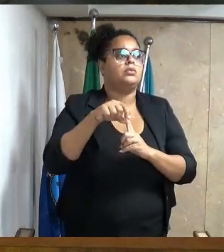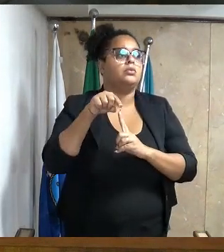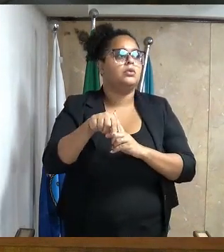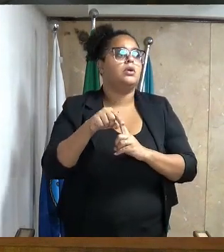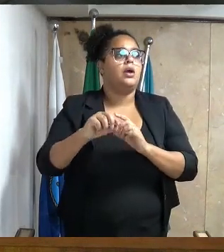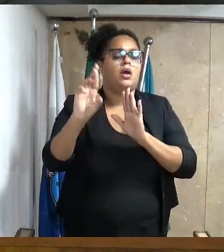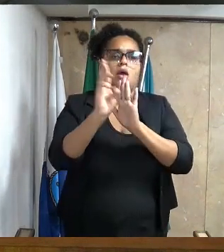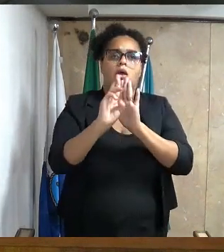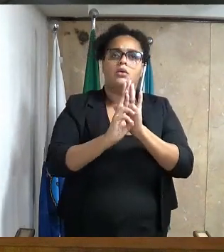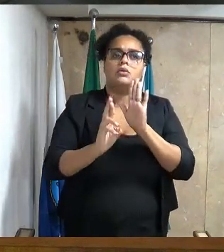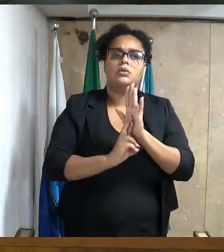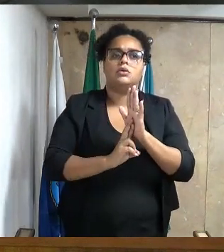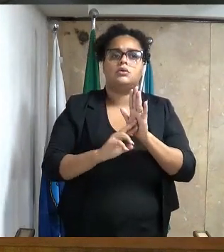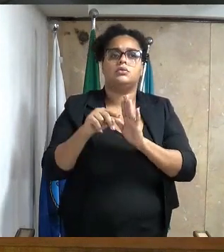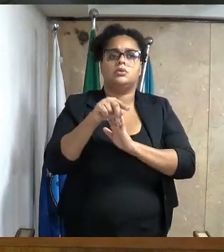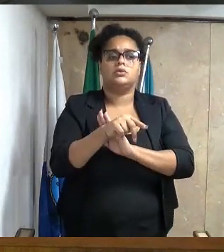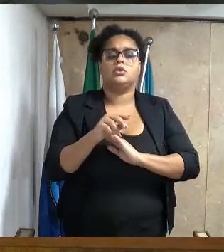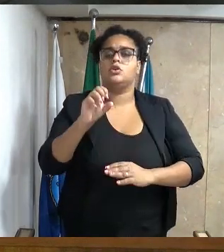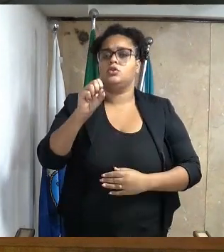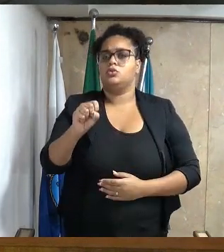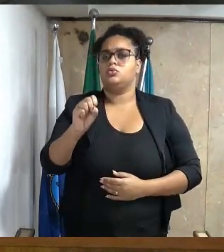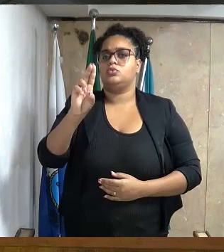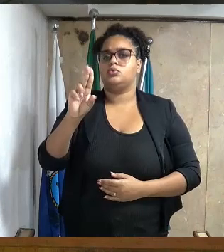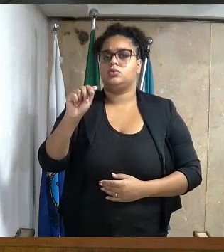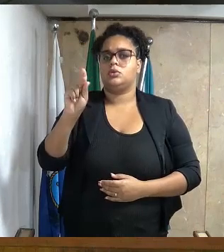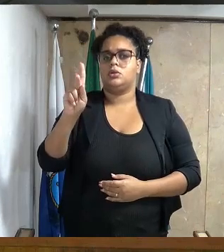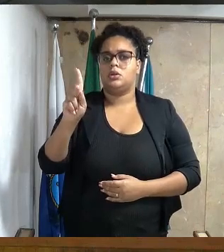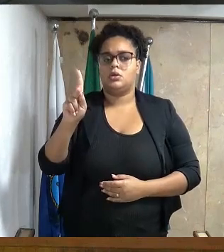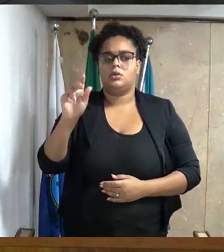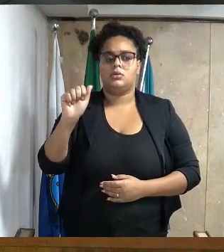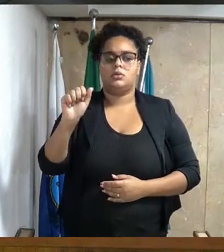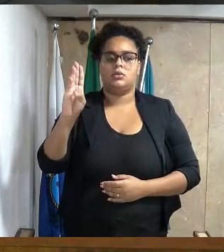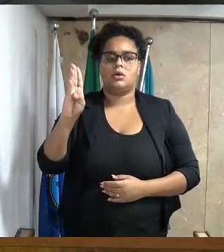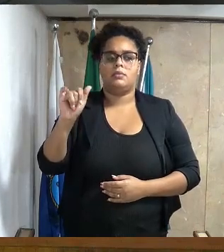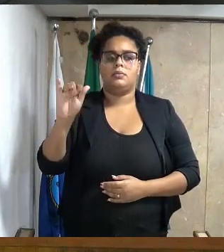conforme critérios de sustentabilidade.